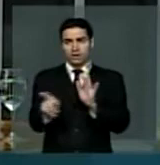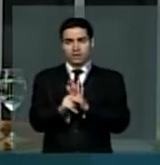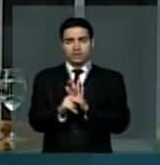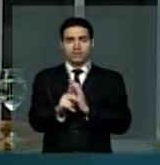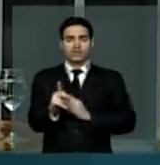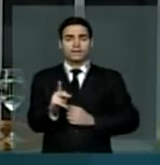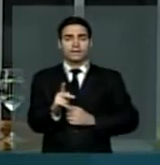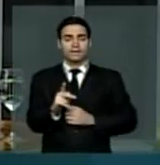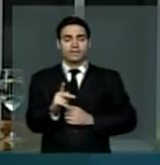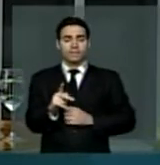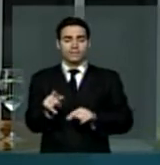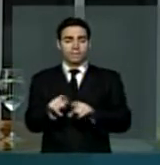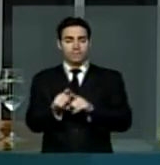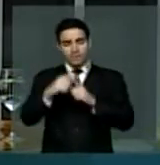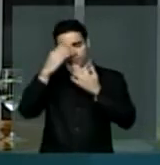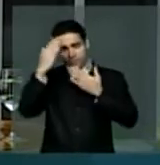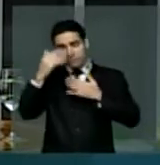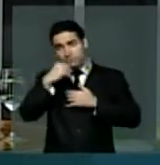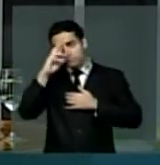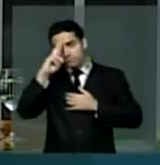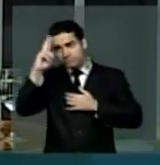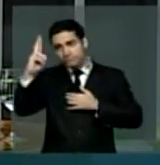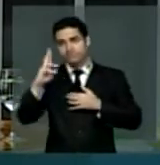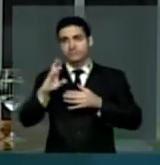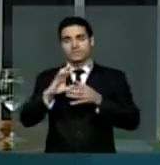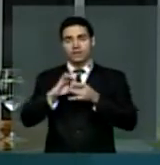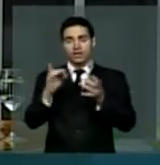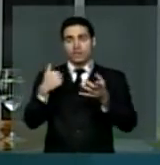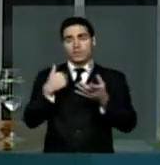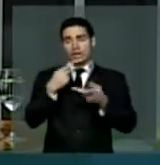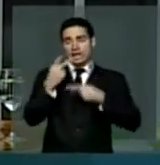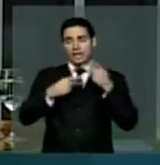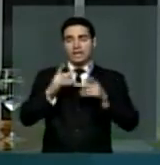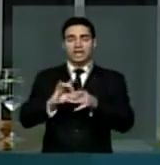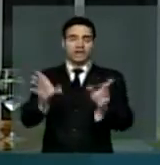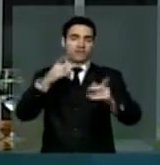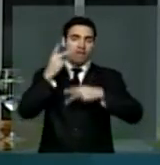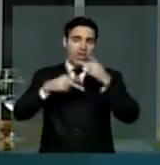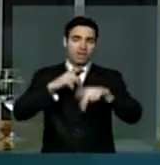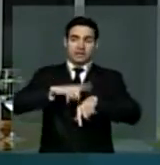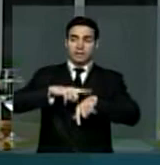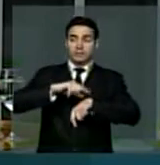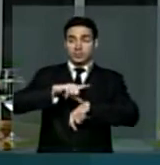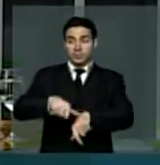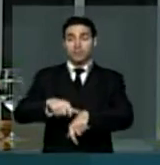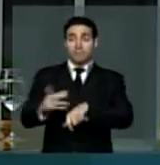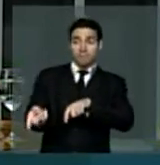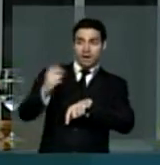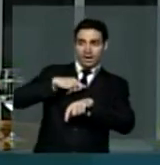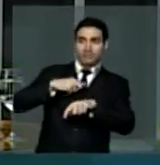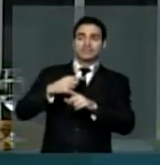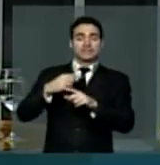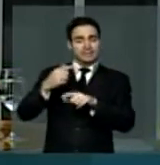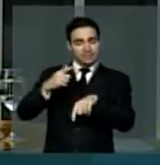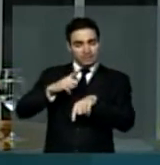e agradecendo a vossa excelência a tolerância para que eu pudesse concluir a leitura deste